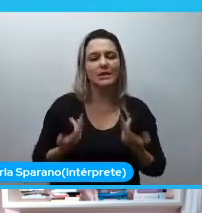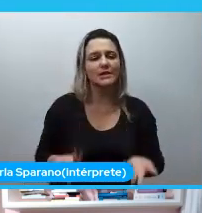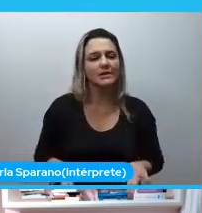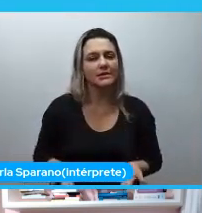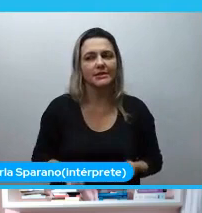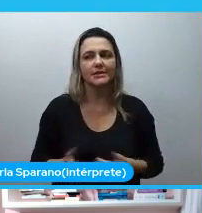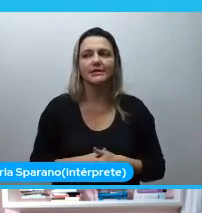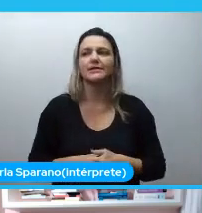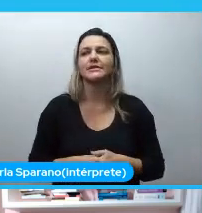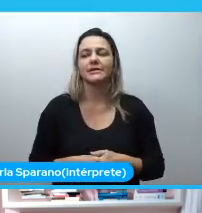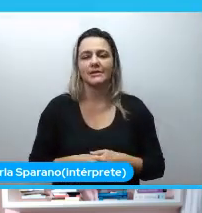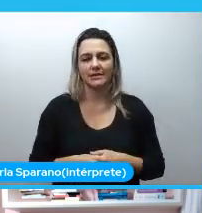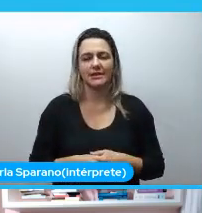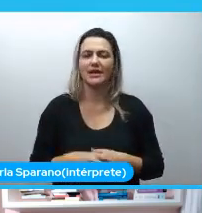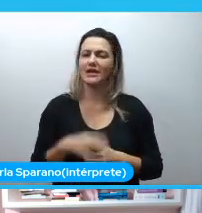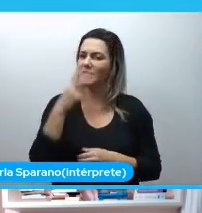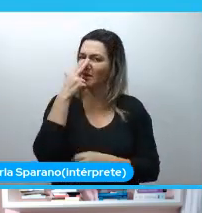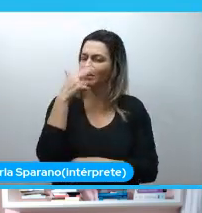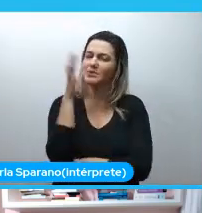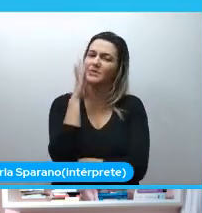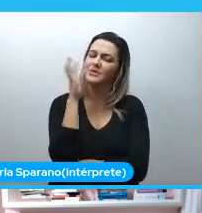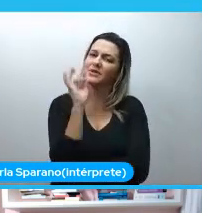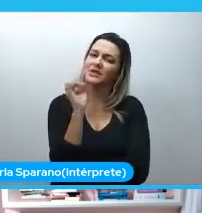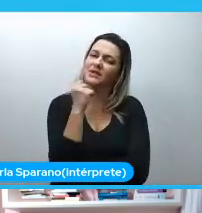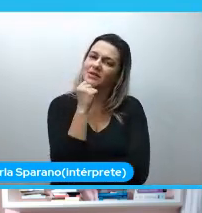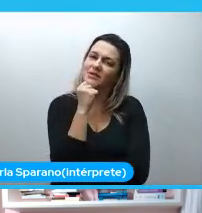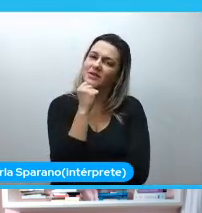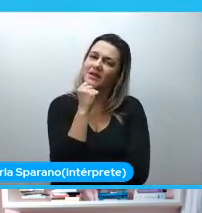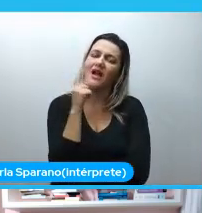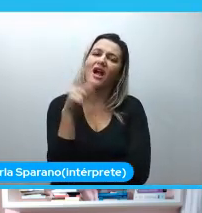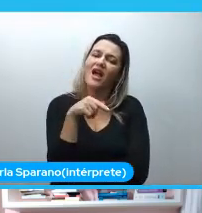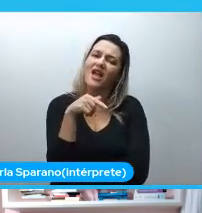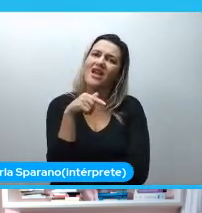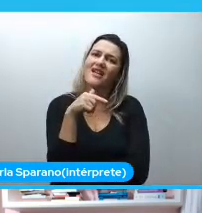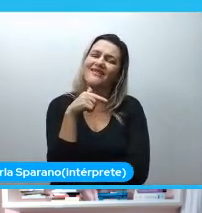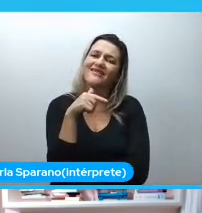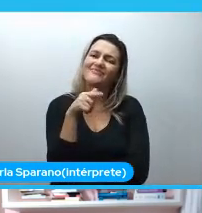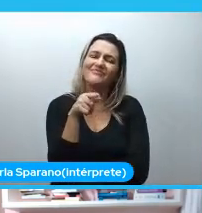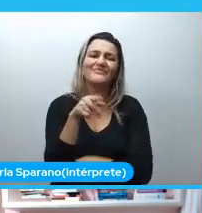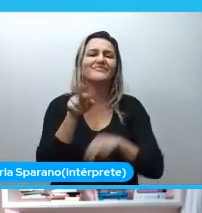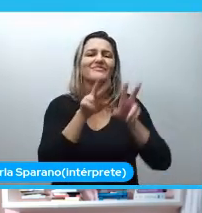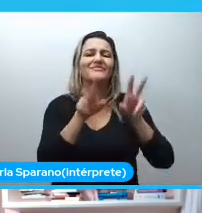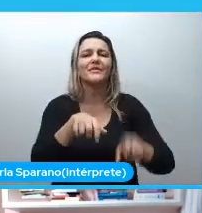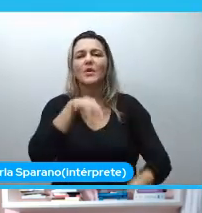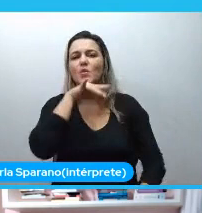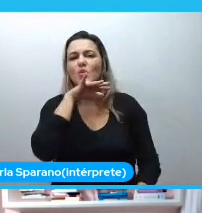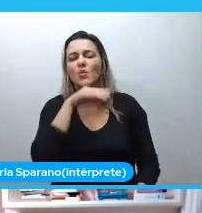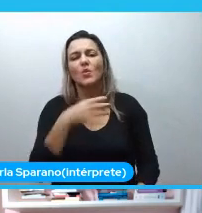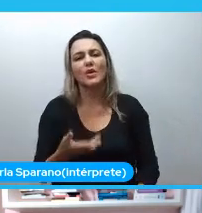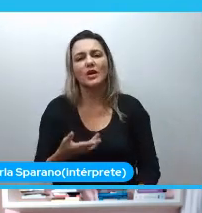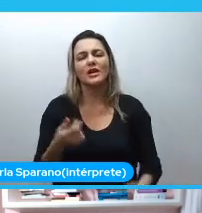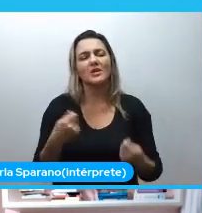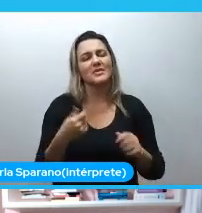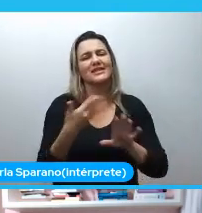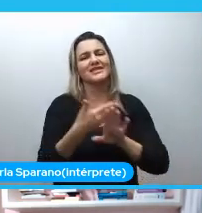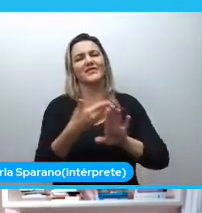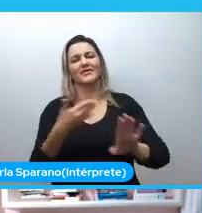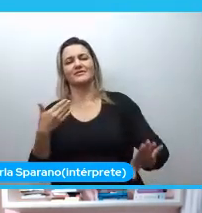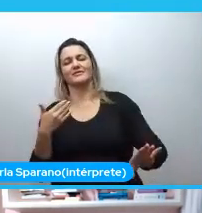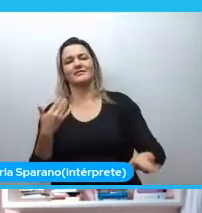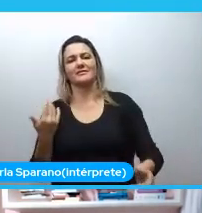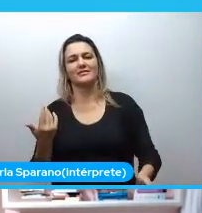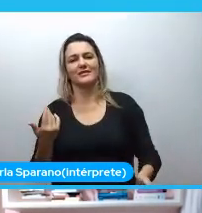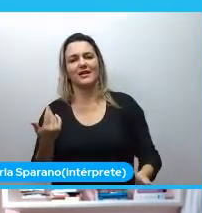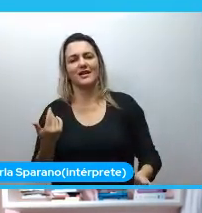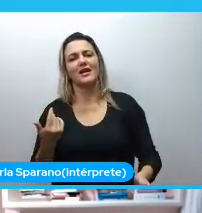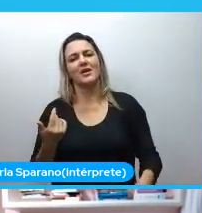e eu acho que eu nunca entendi muito bem em que ponto isso era algo ruim sabe em que ponto a gente precisava se afastar disso para